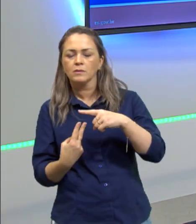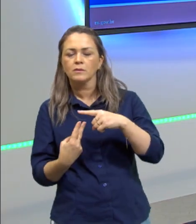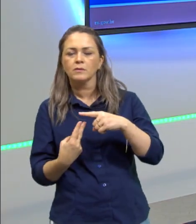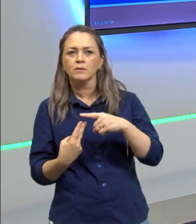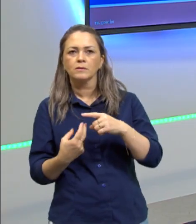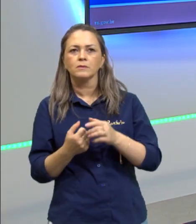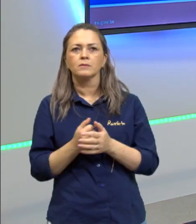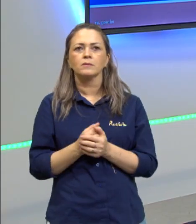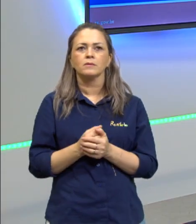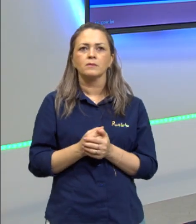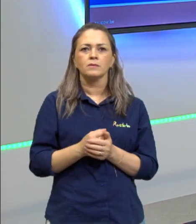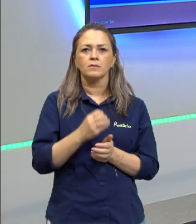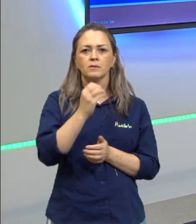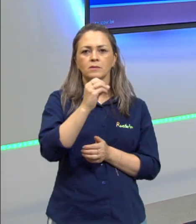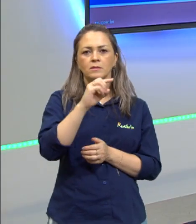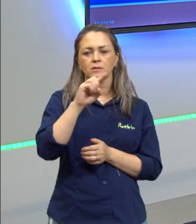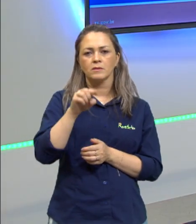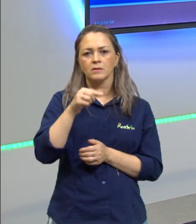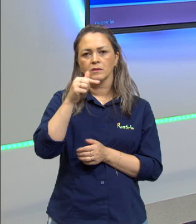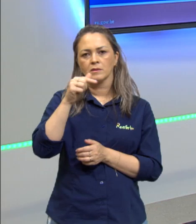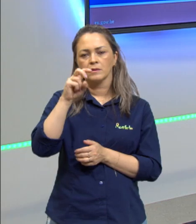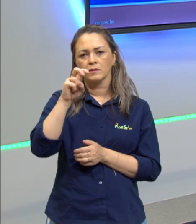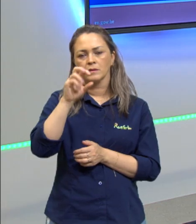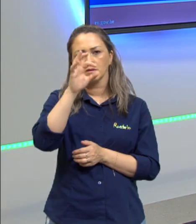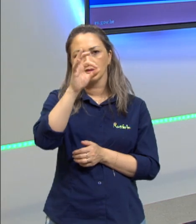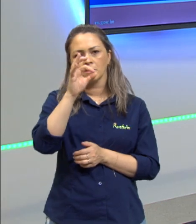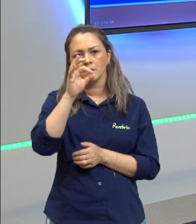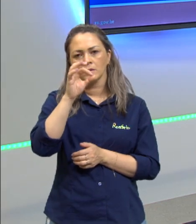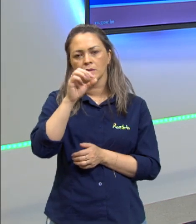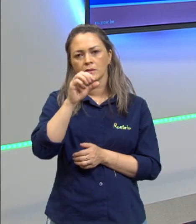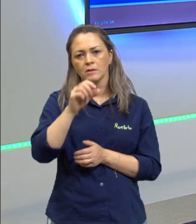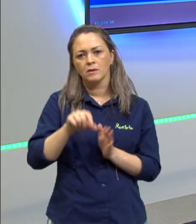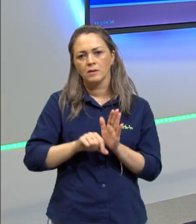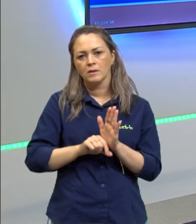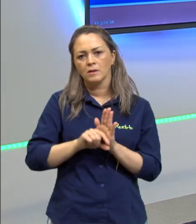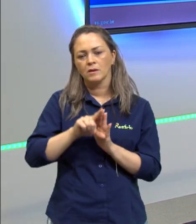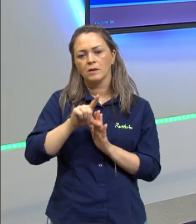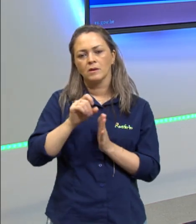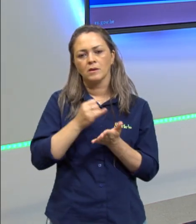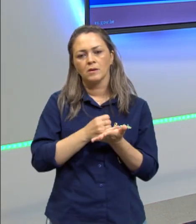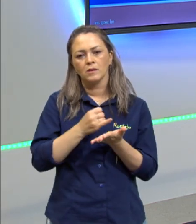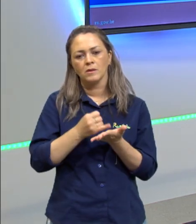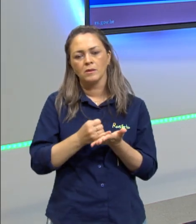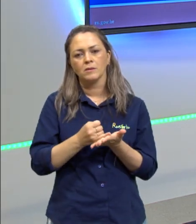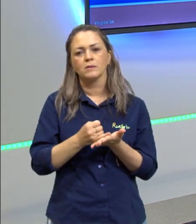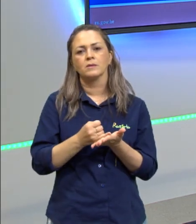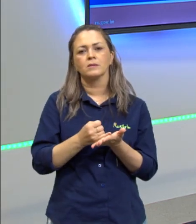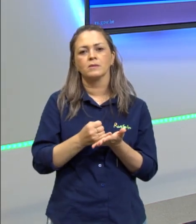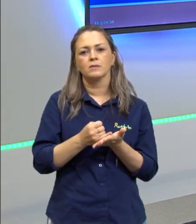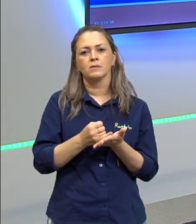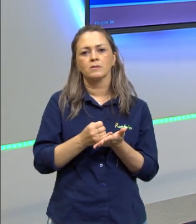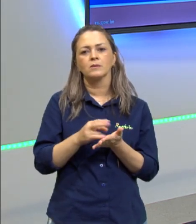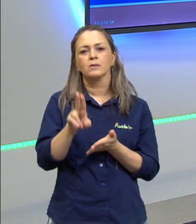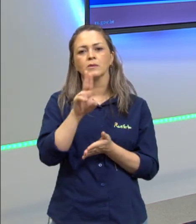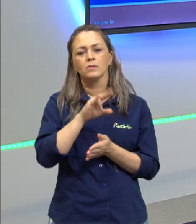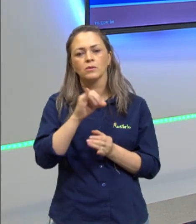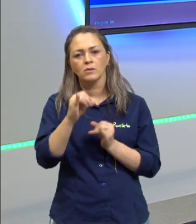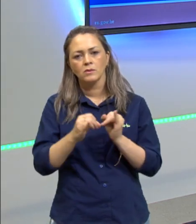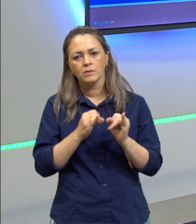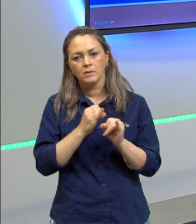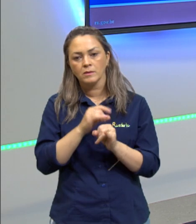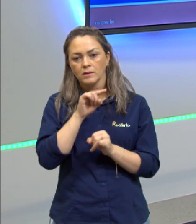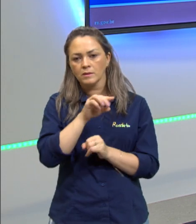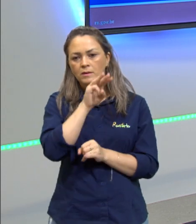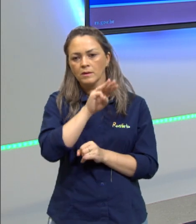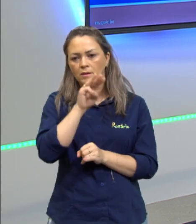seria 0,75. É a nossa taxa aí de aumento de acesso nesse site